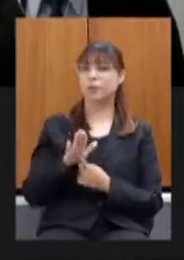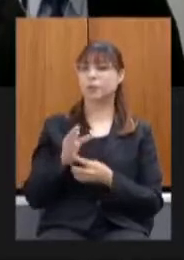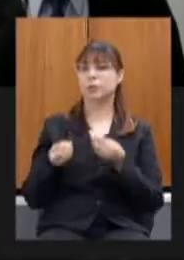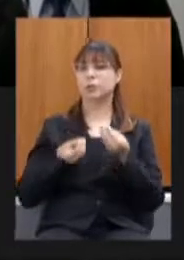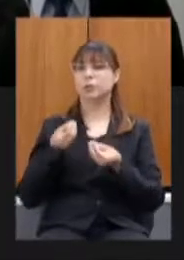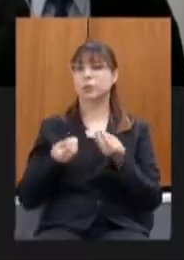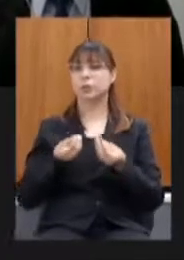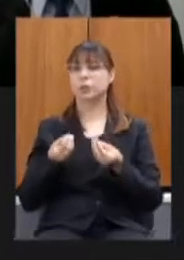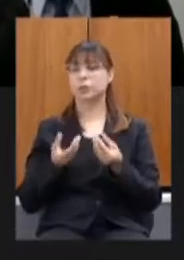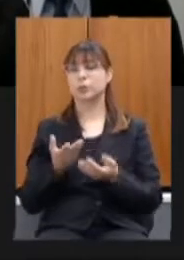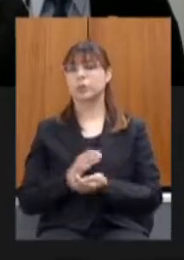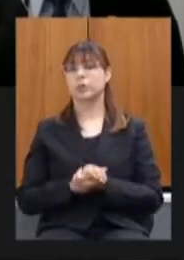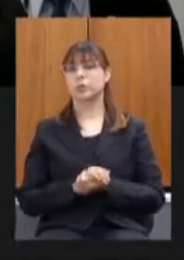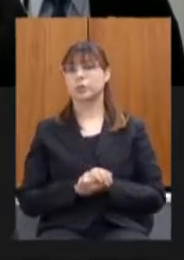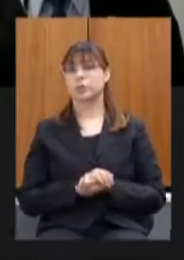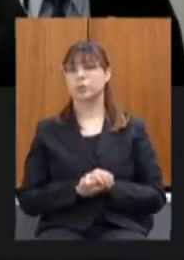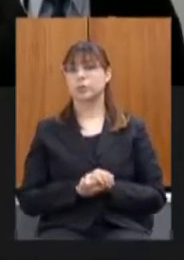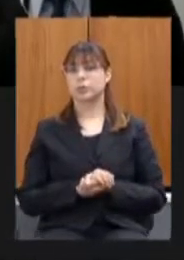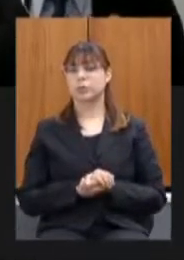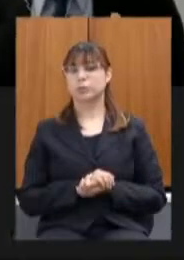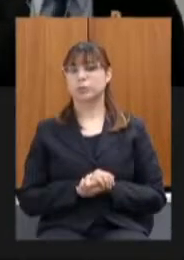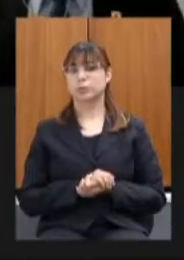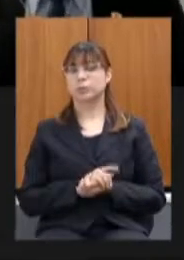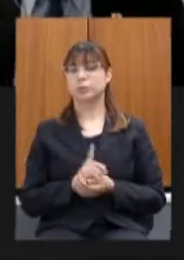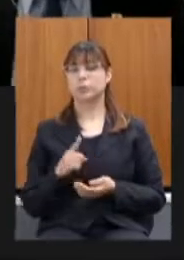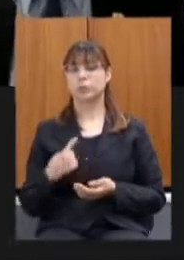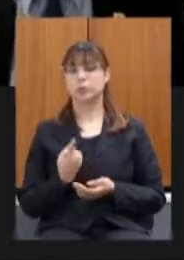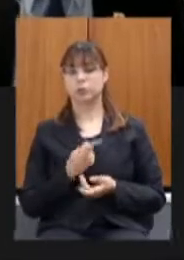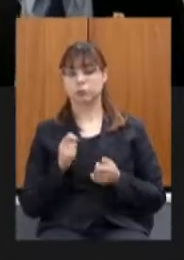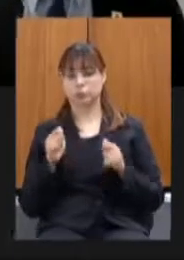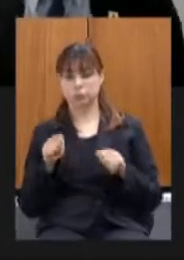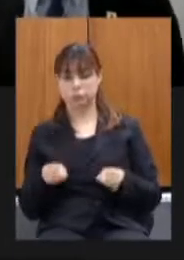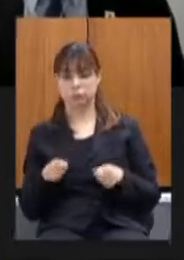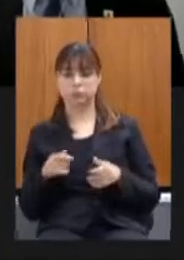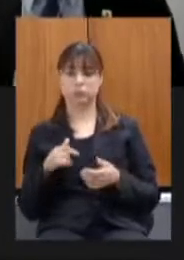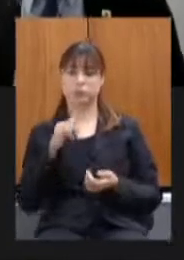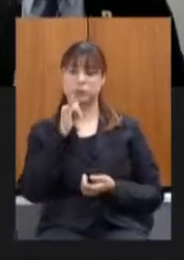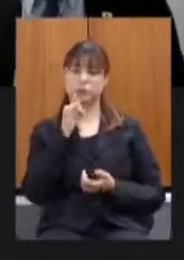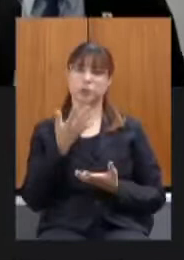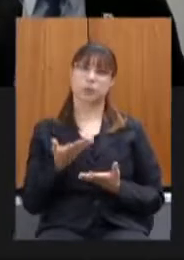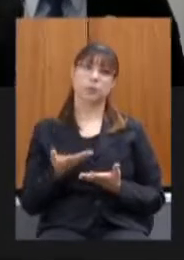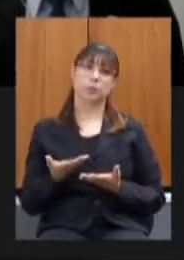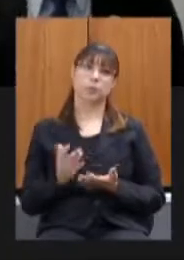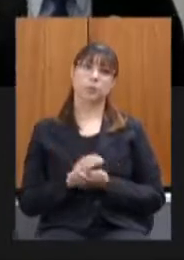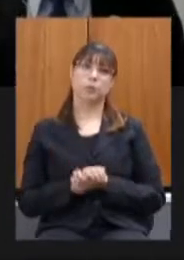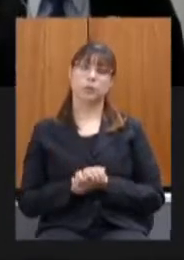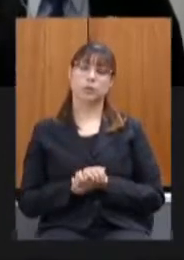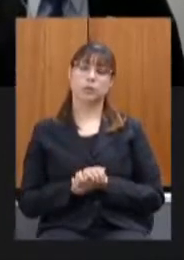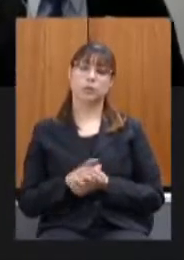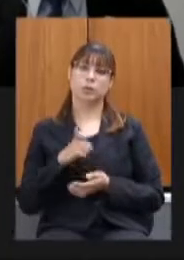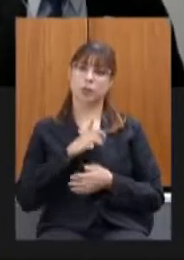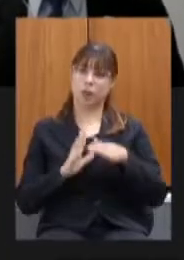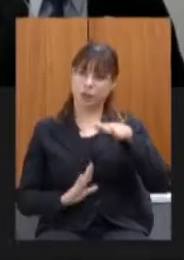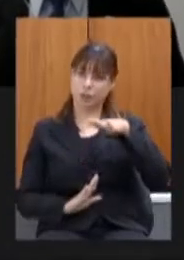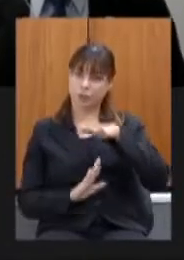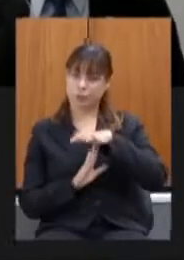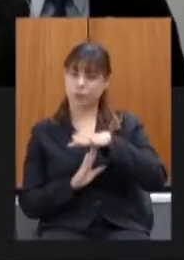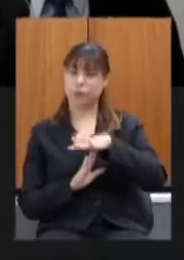vem fazendo naquilo que é possível e obviamente dentro do limite legal e da